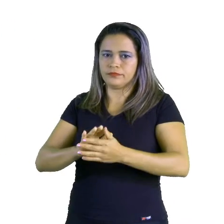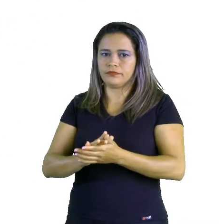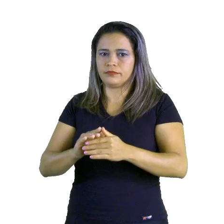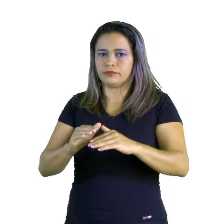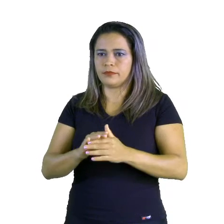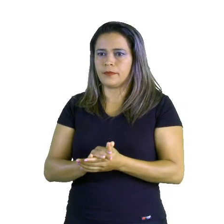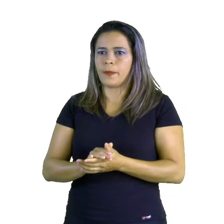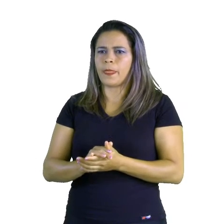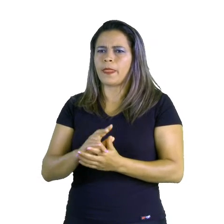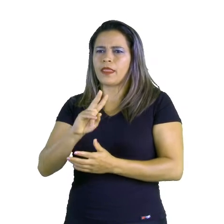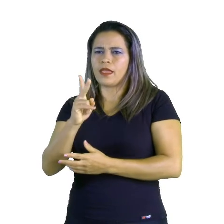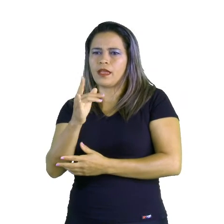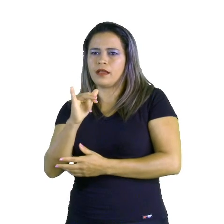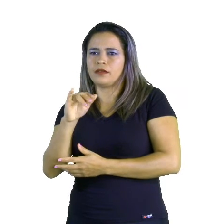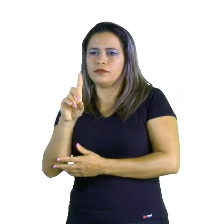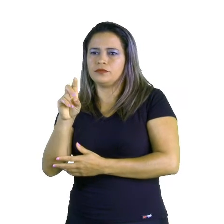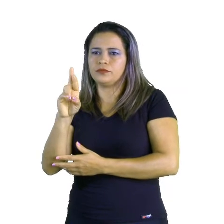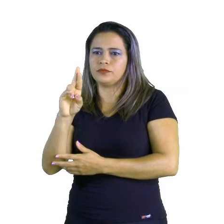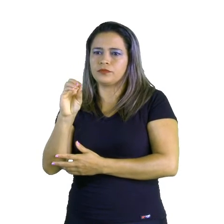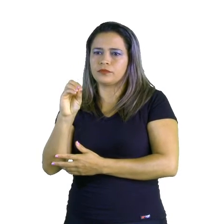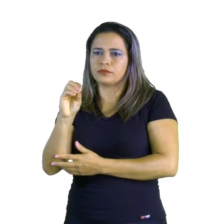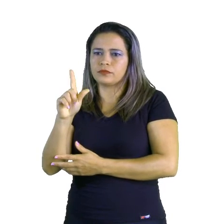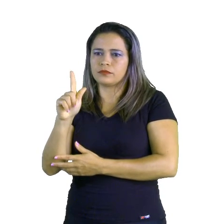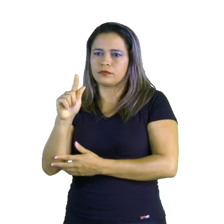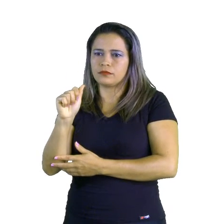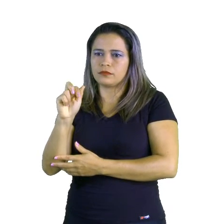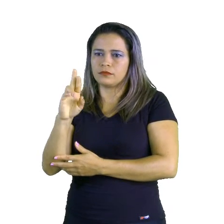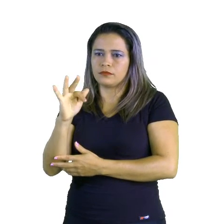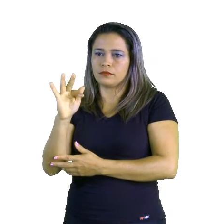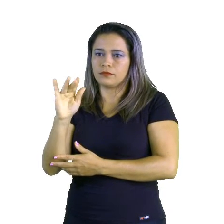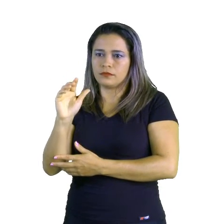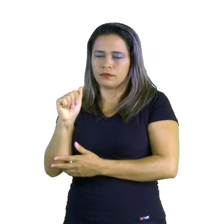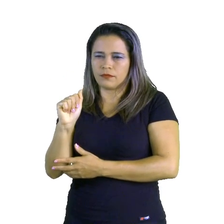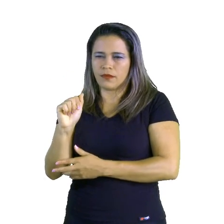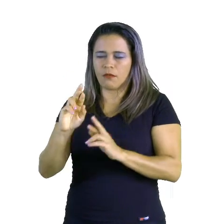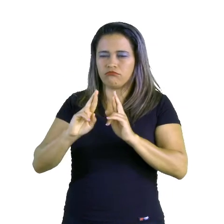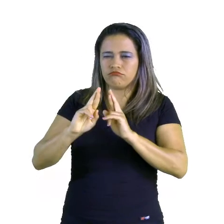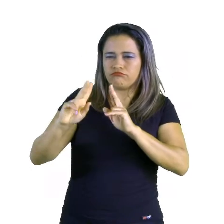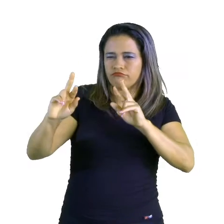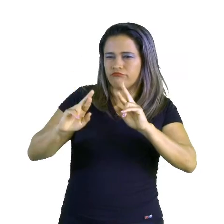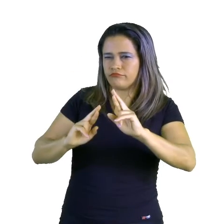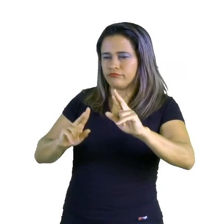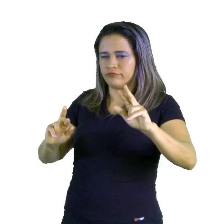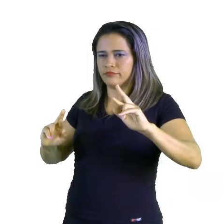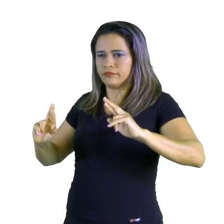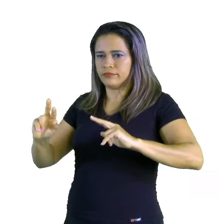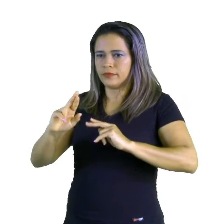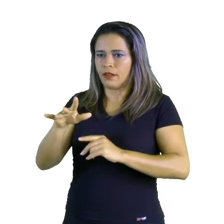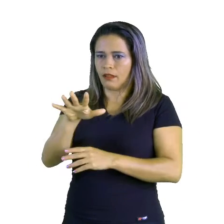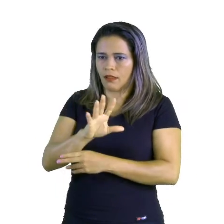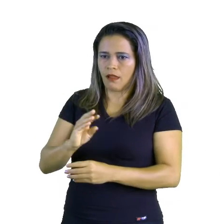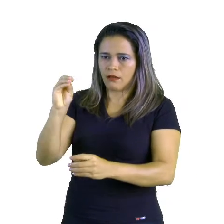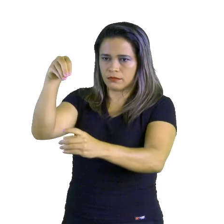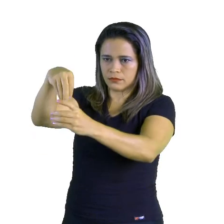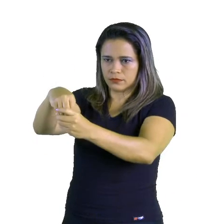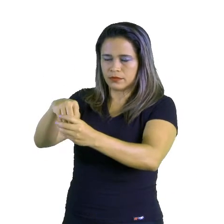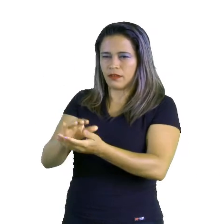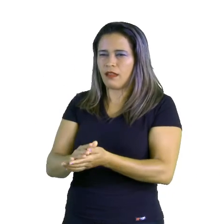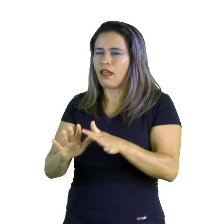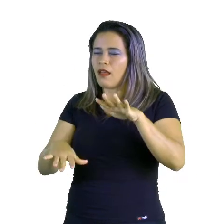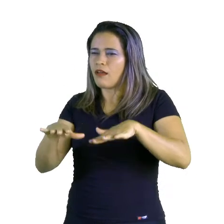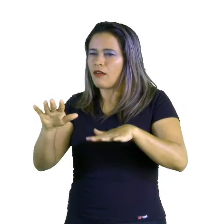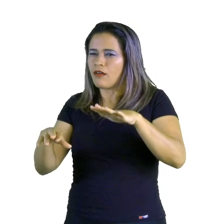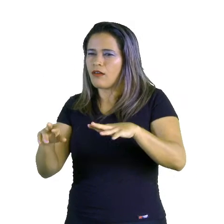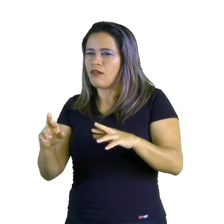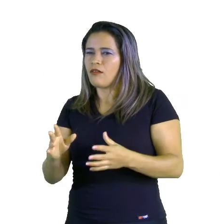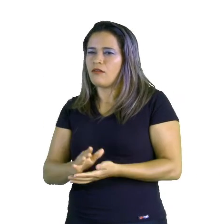hidrografia, eu tenho áreas bem diferentes dentro do continente asiático. Enquanto em algumas regiões